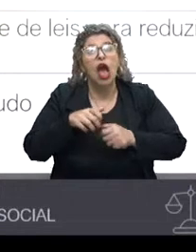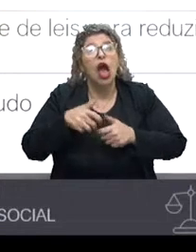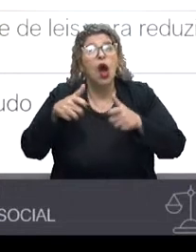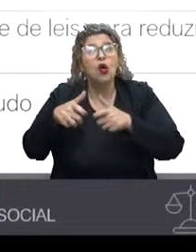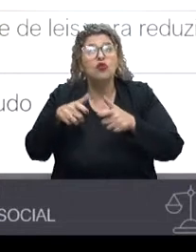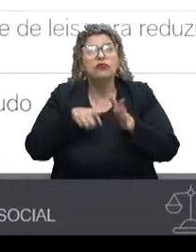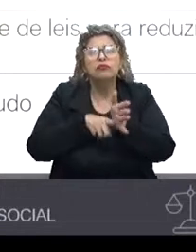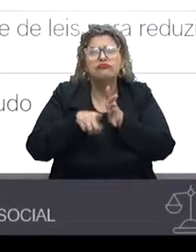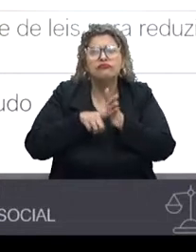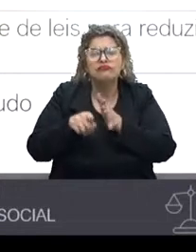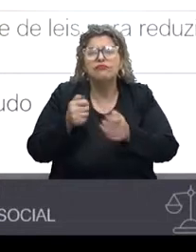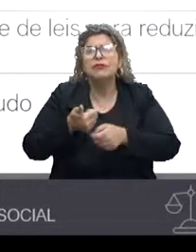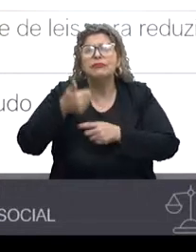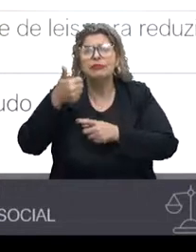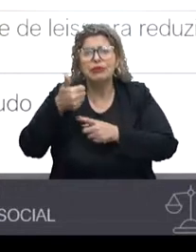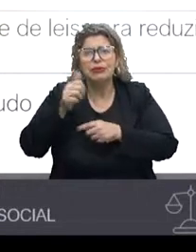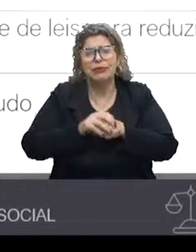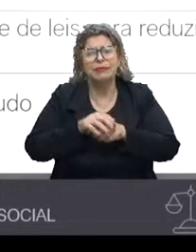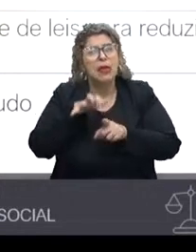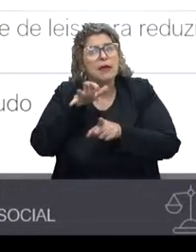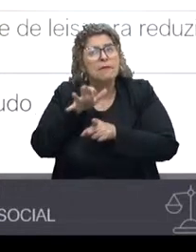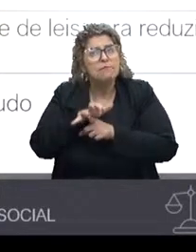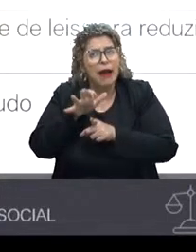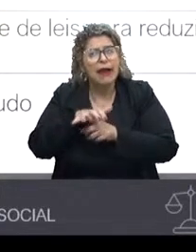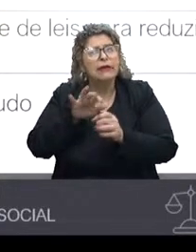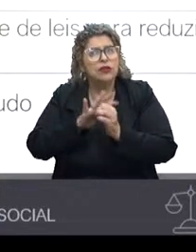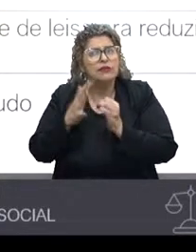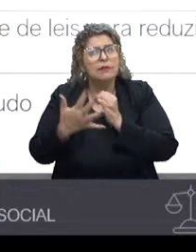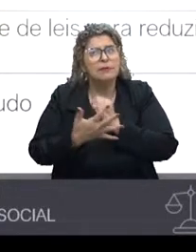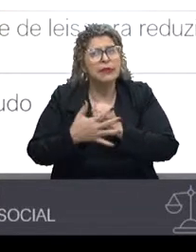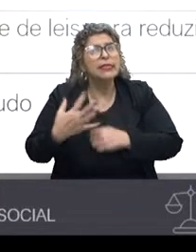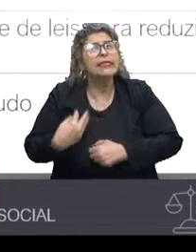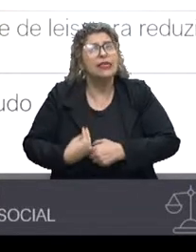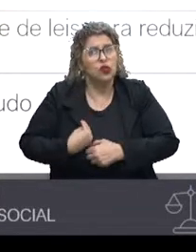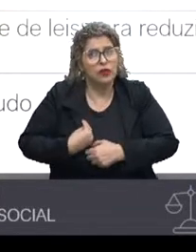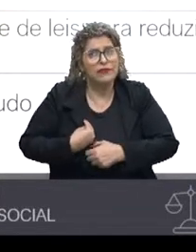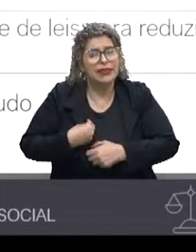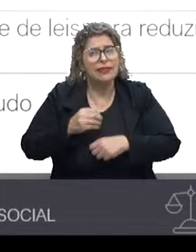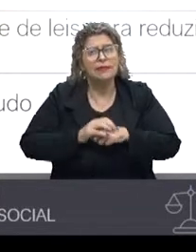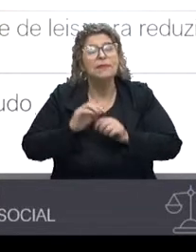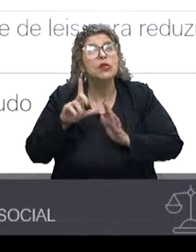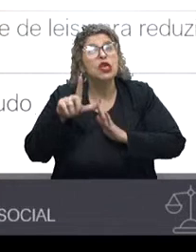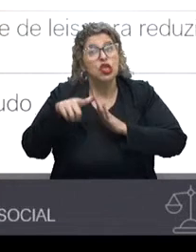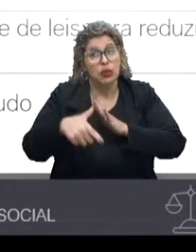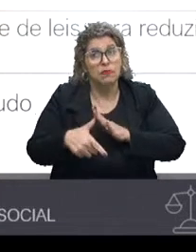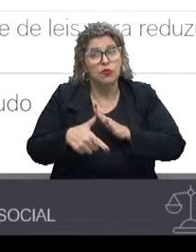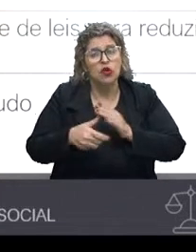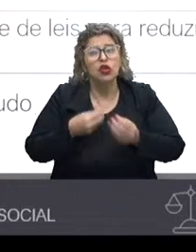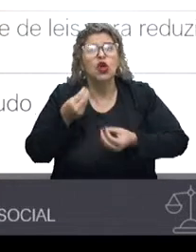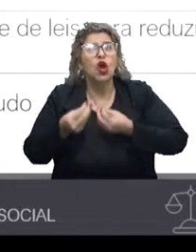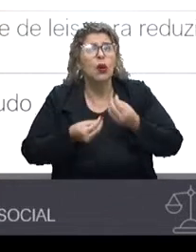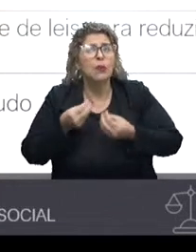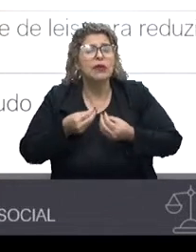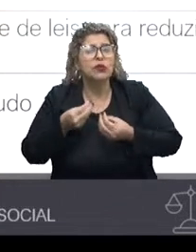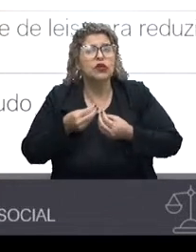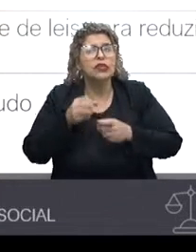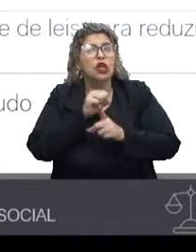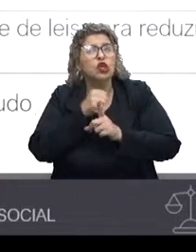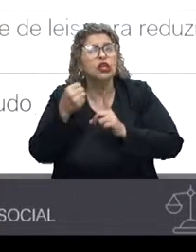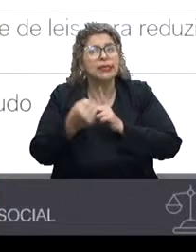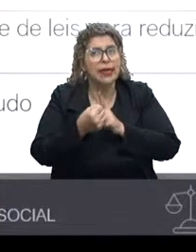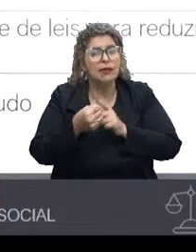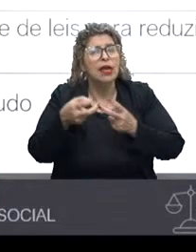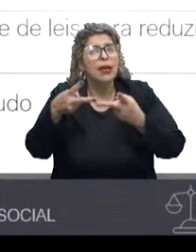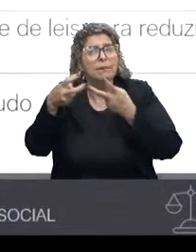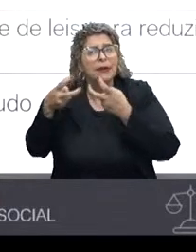pessoa foi falando, primeiramente, sobre os impactos da pandemia na sua vida, depois a sua condição social no momento, a